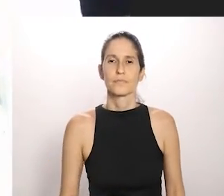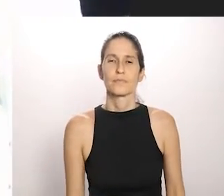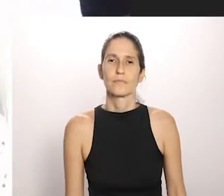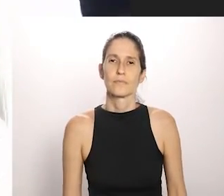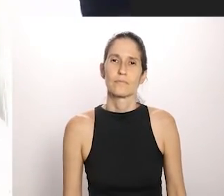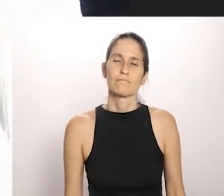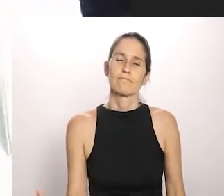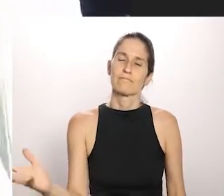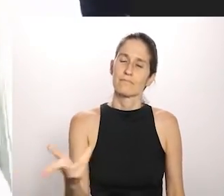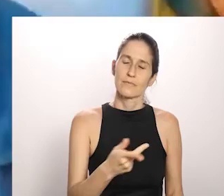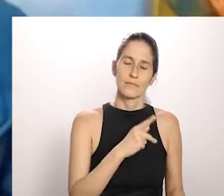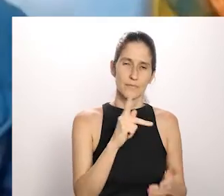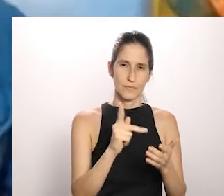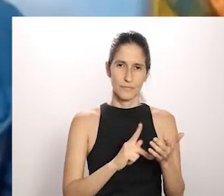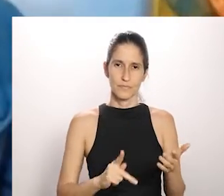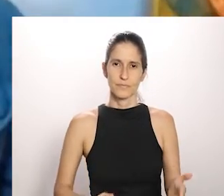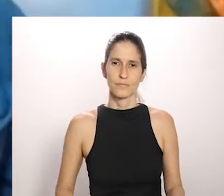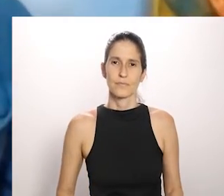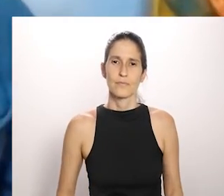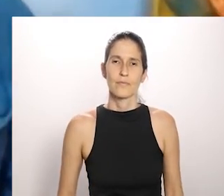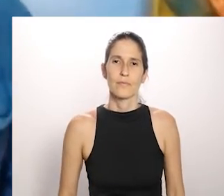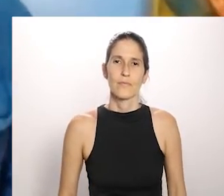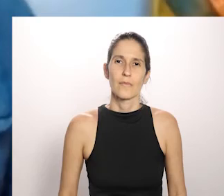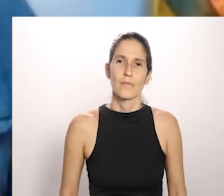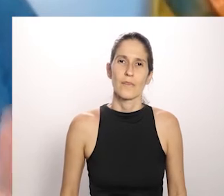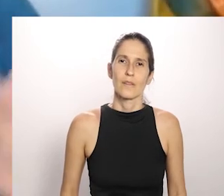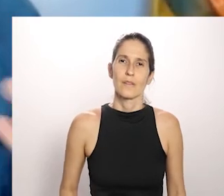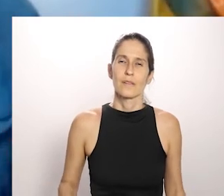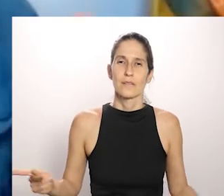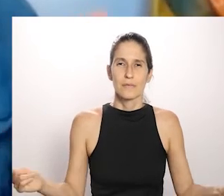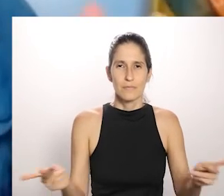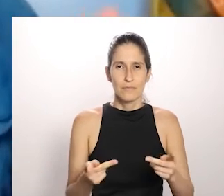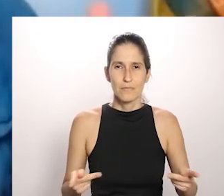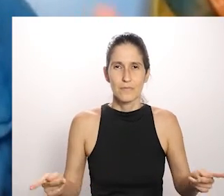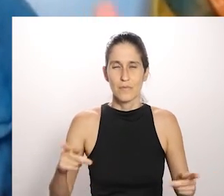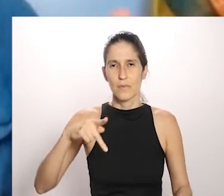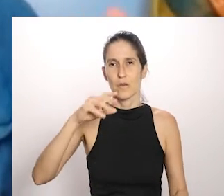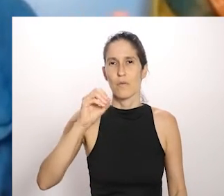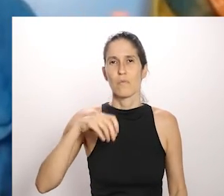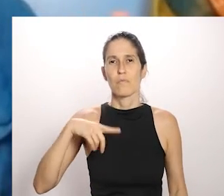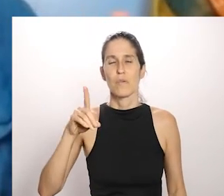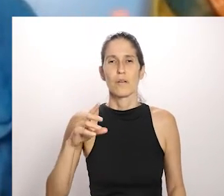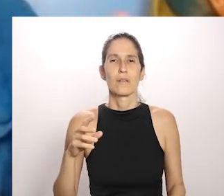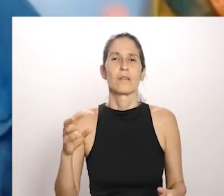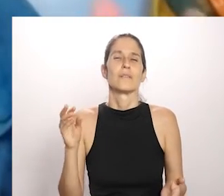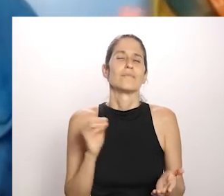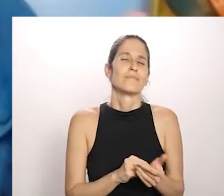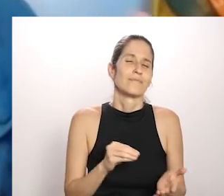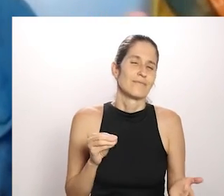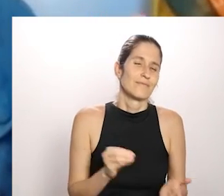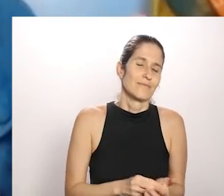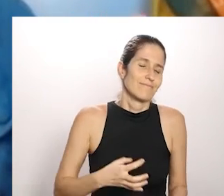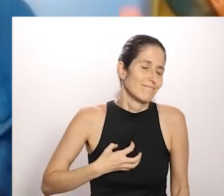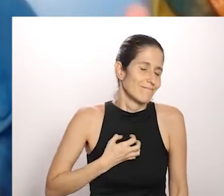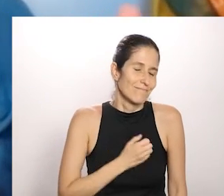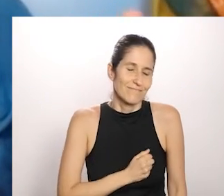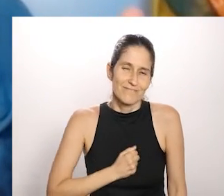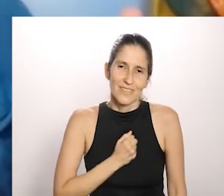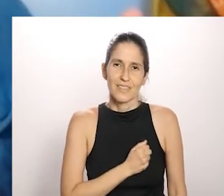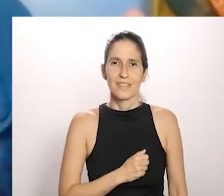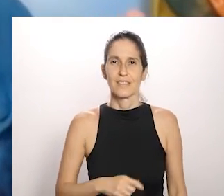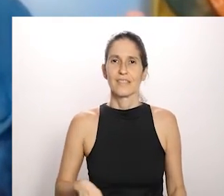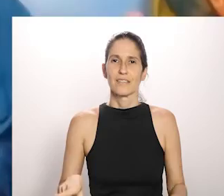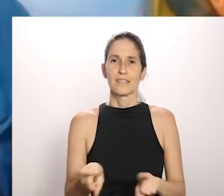É isso aí. Maravilha. Maravilha, meu poeta. Poeta, até a poeira me faz falta, viu? Pois é, rapaz. Meu